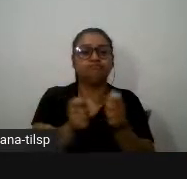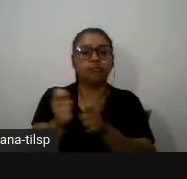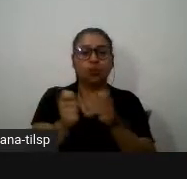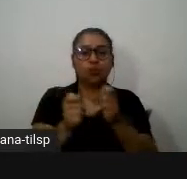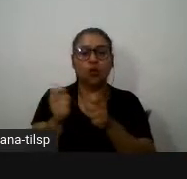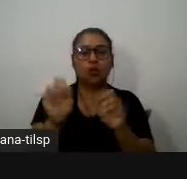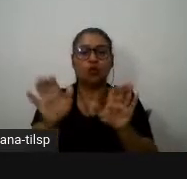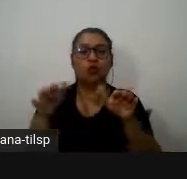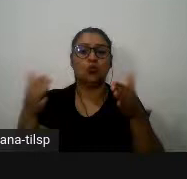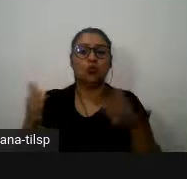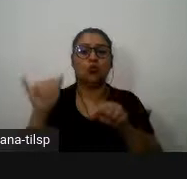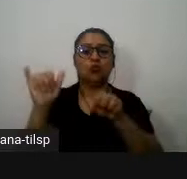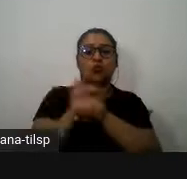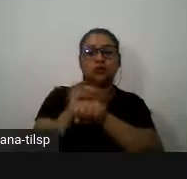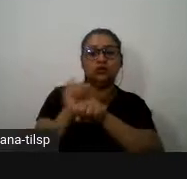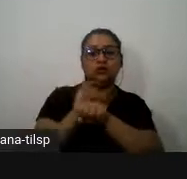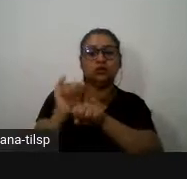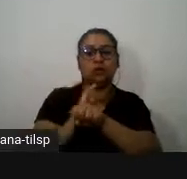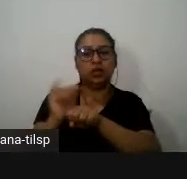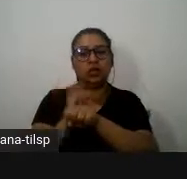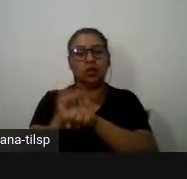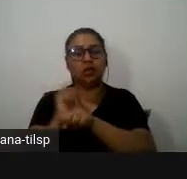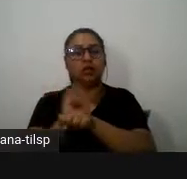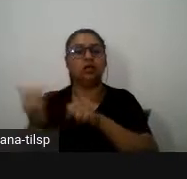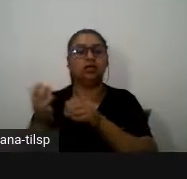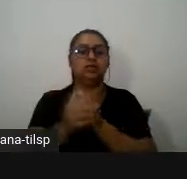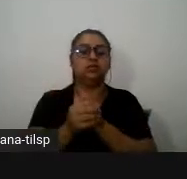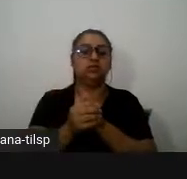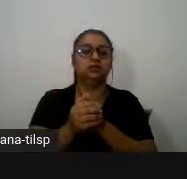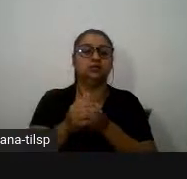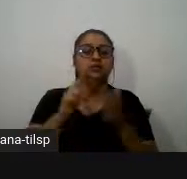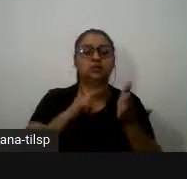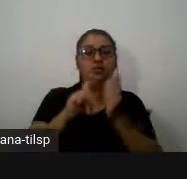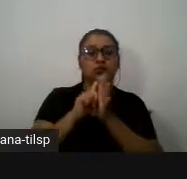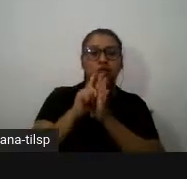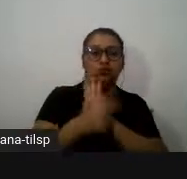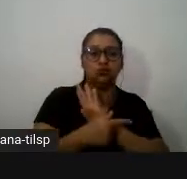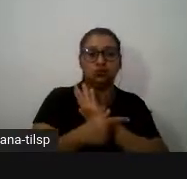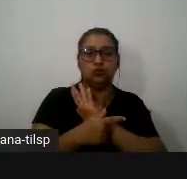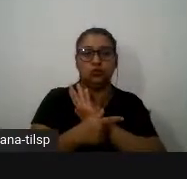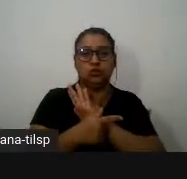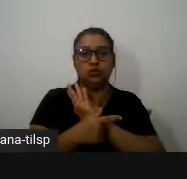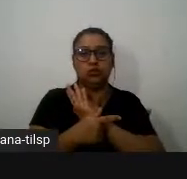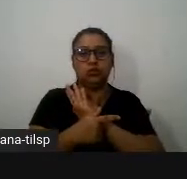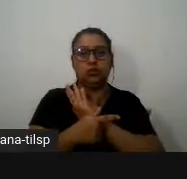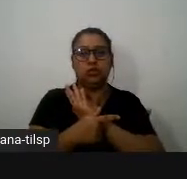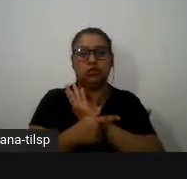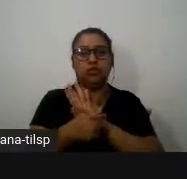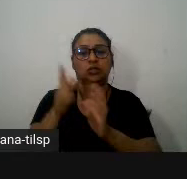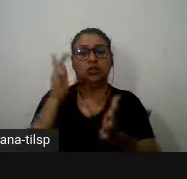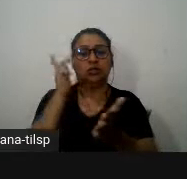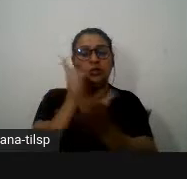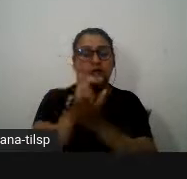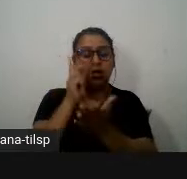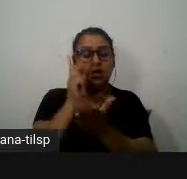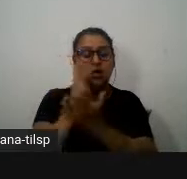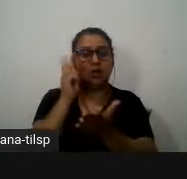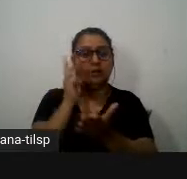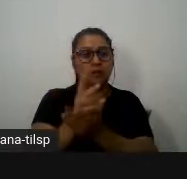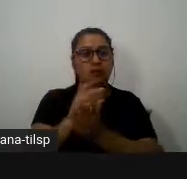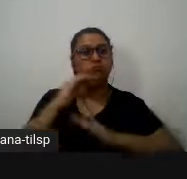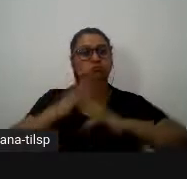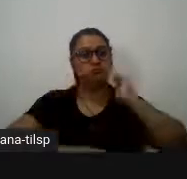textual porque é com o mesmo parâmetro de género ou seja é edificado